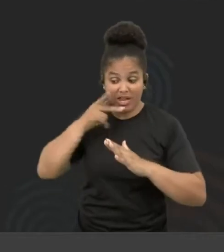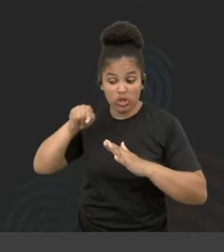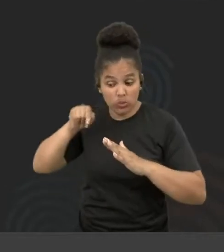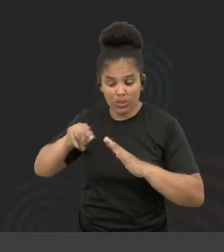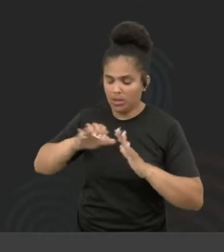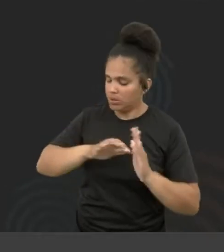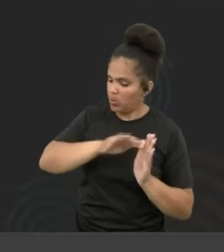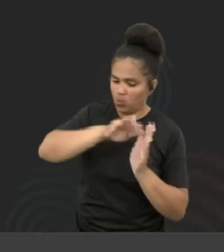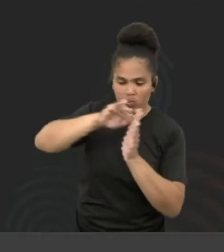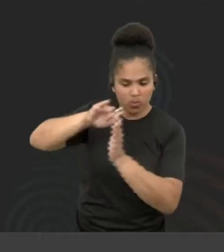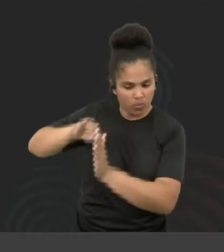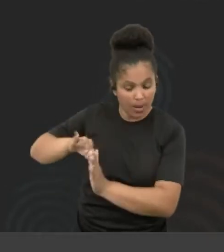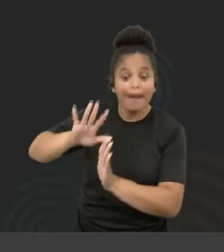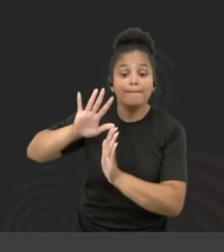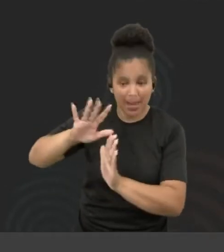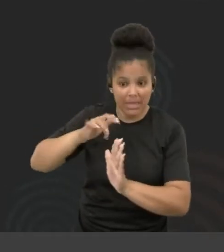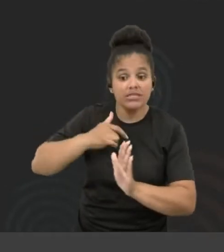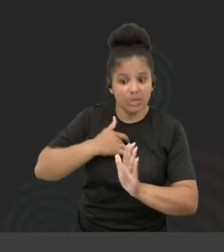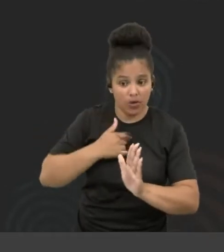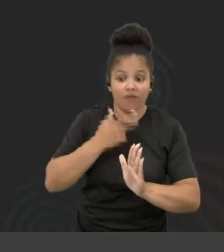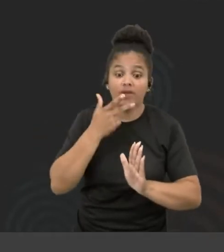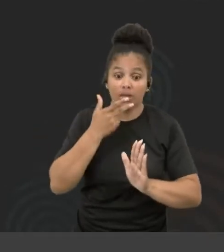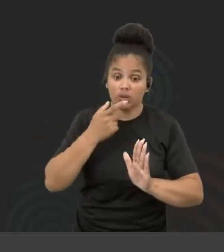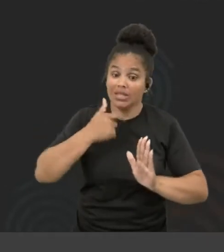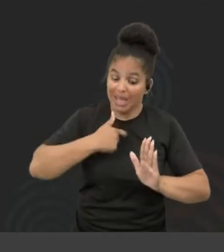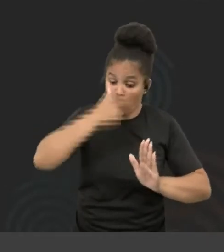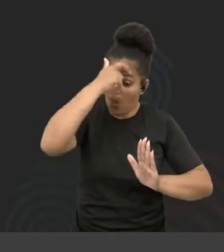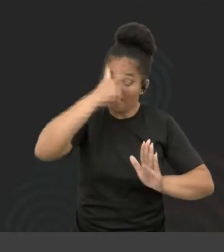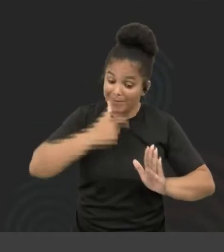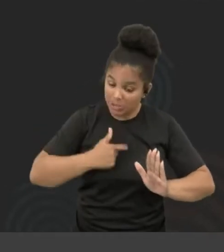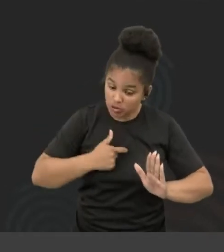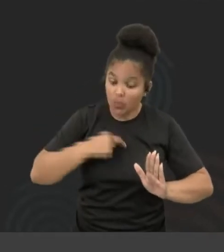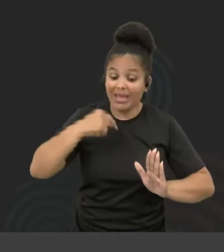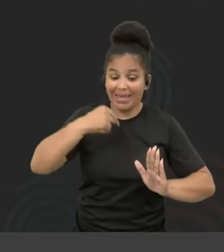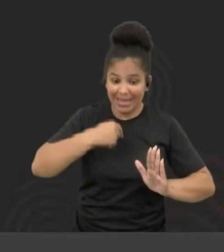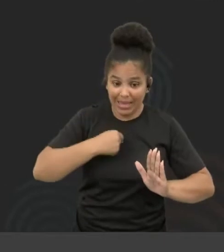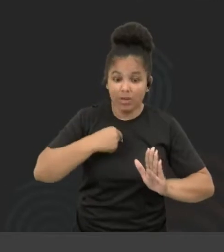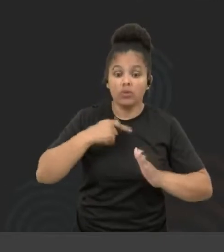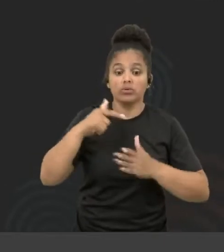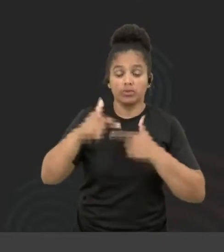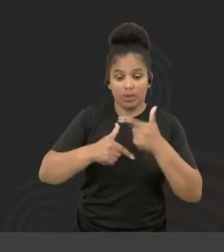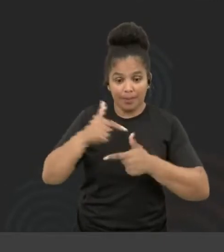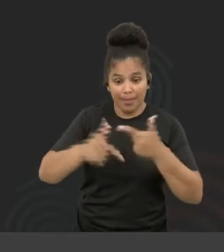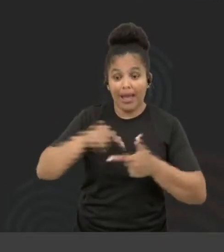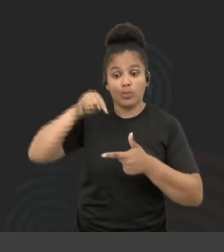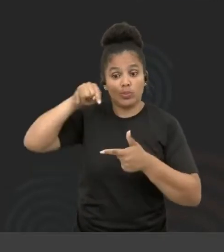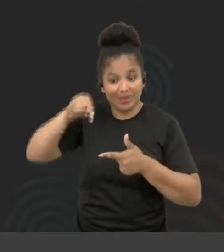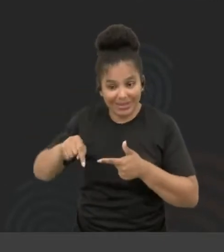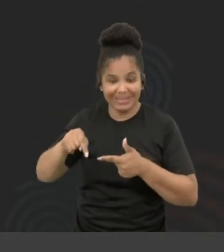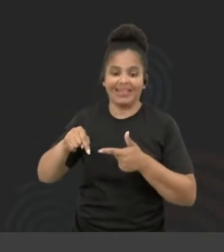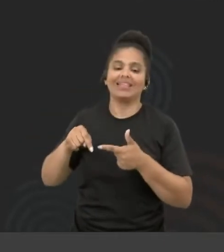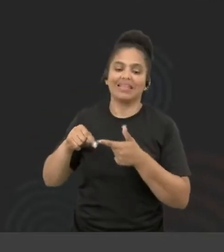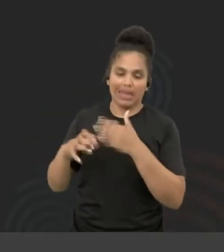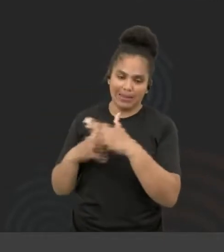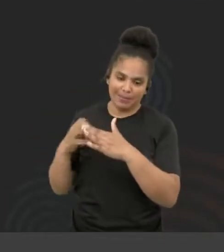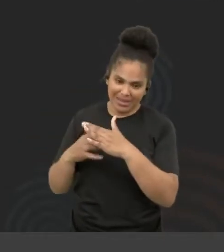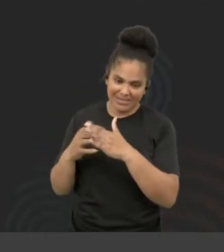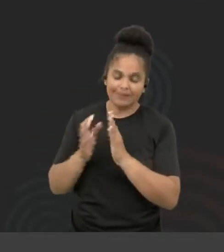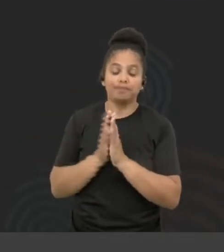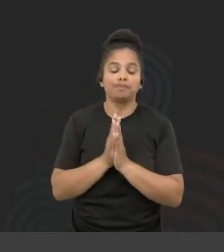Estou aqui falando como uma pessoa que, uma pessoa que é uma pessoa que, por acaso, trabalha em uma empresa. Que, por acaso, é o PicPay.